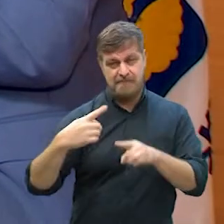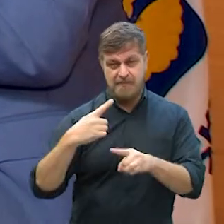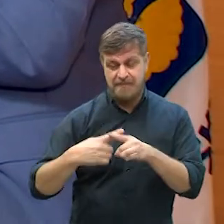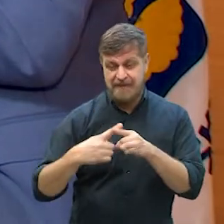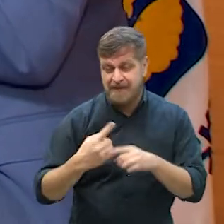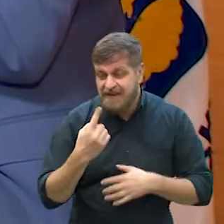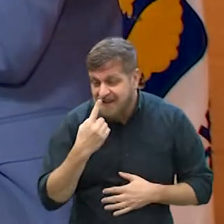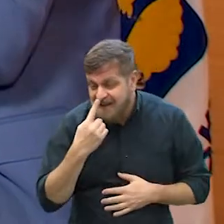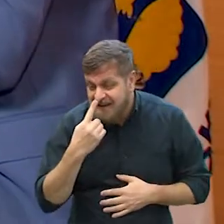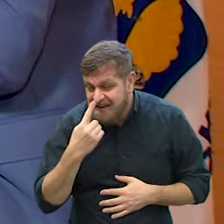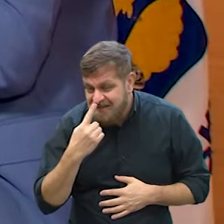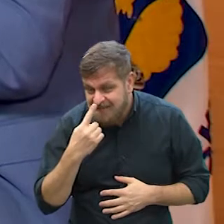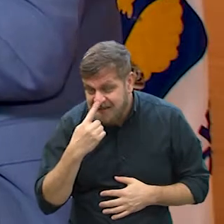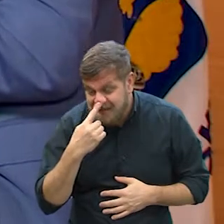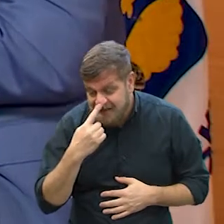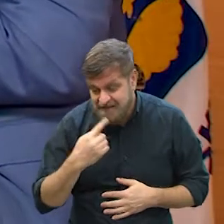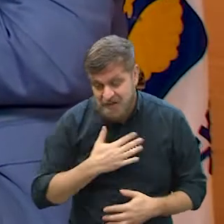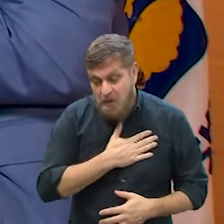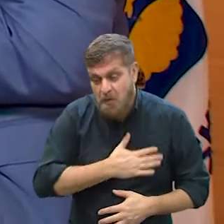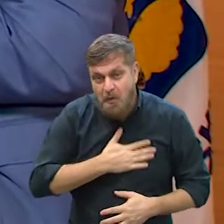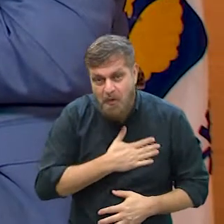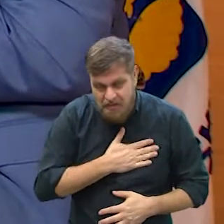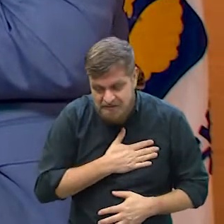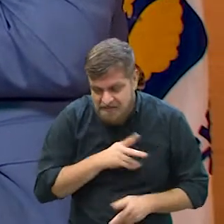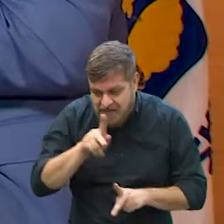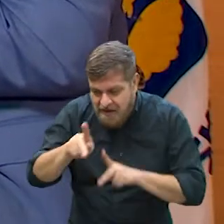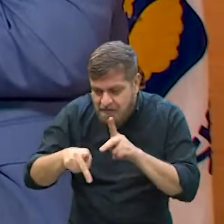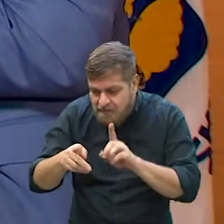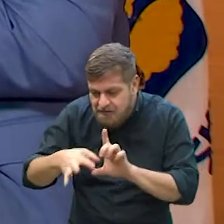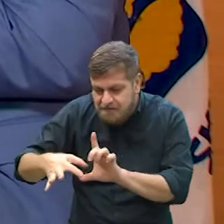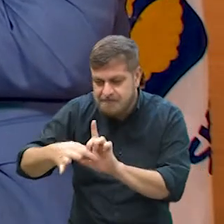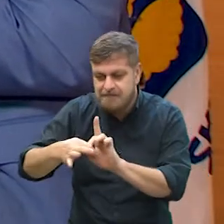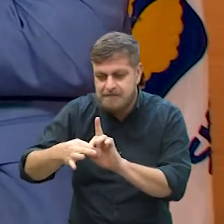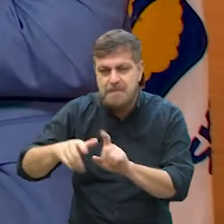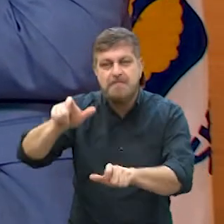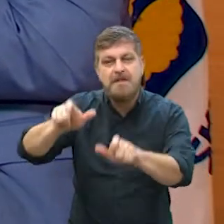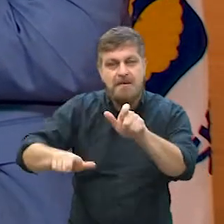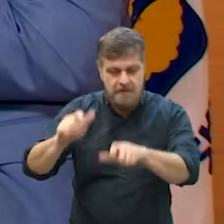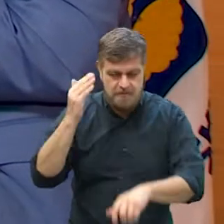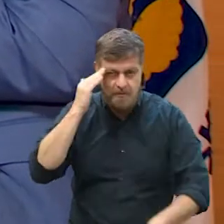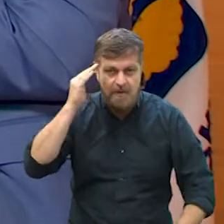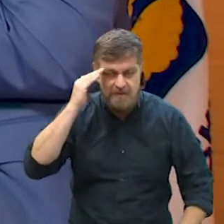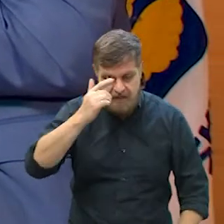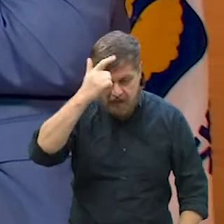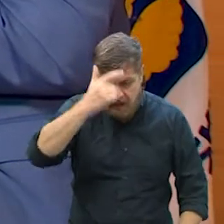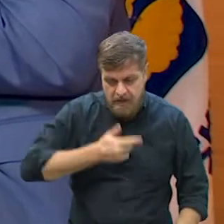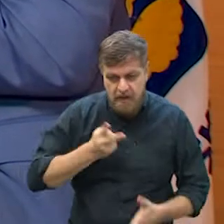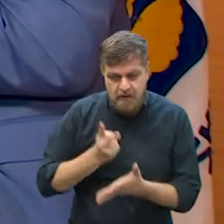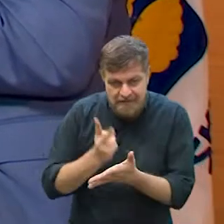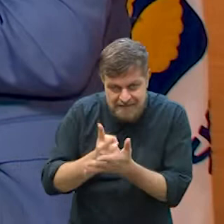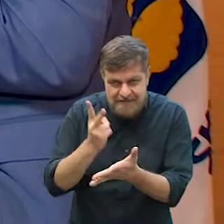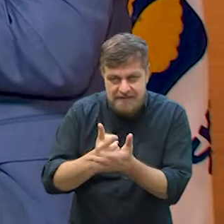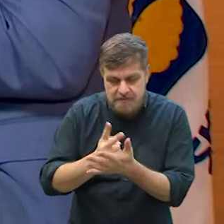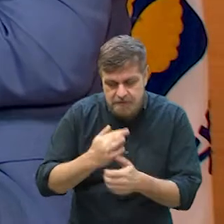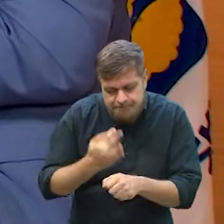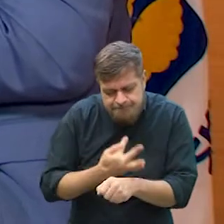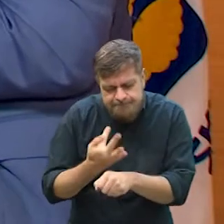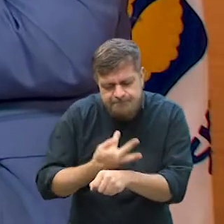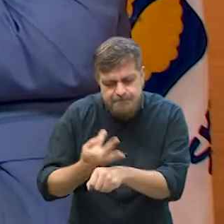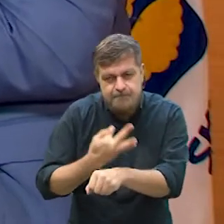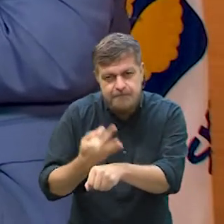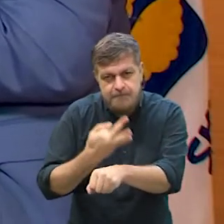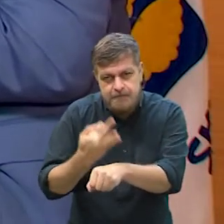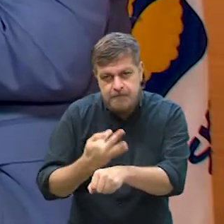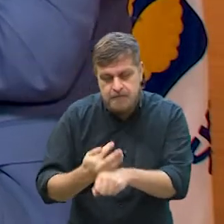próximo, né? Quanto a gente gostaria. Mas as pessoas têm entendido, a gente tem atendido sempre que possível,